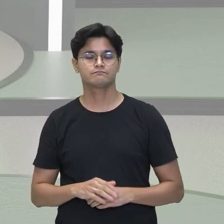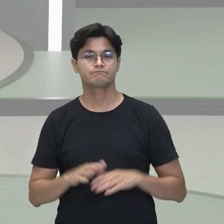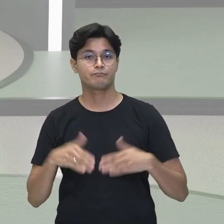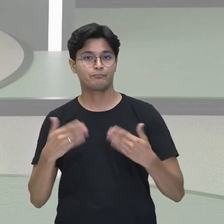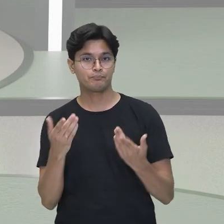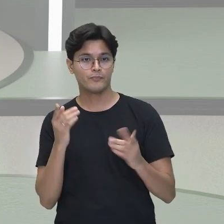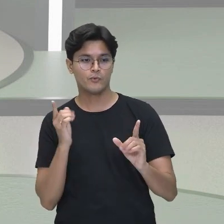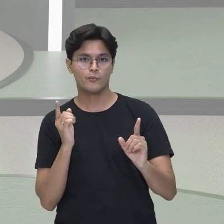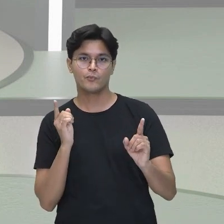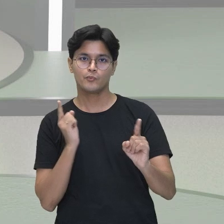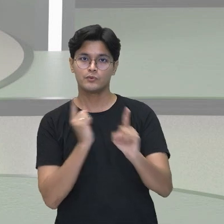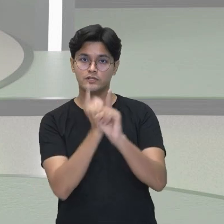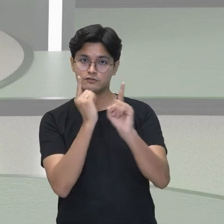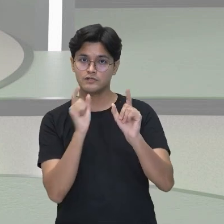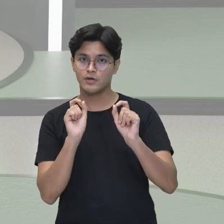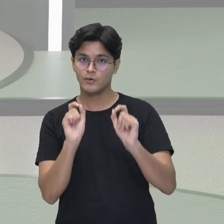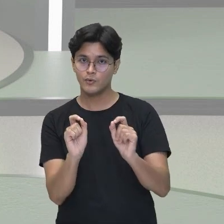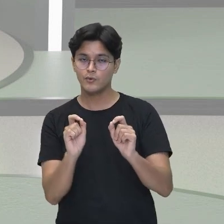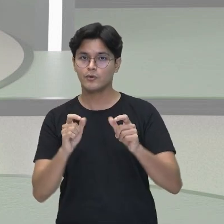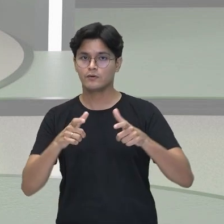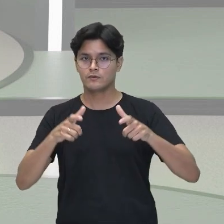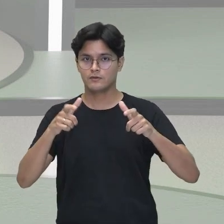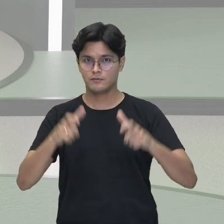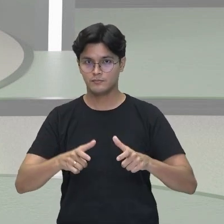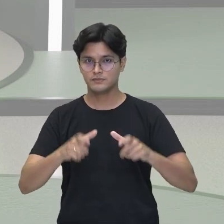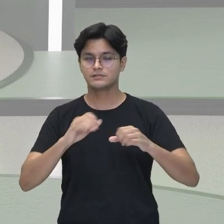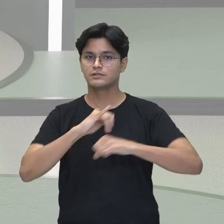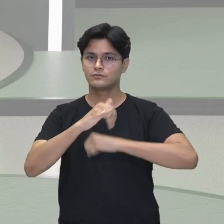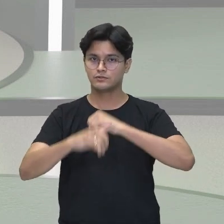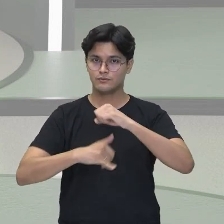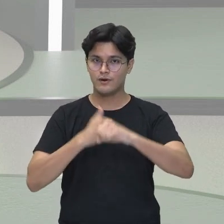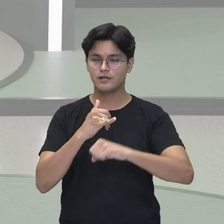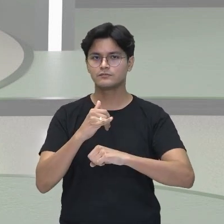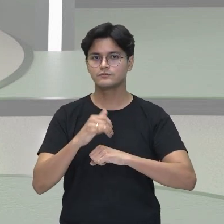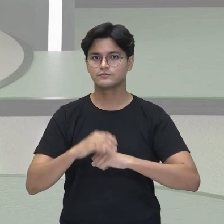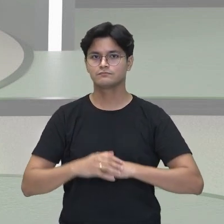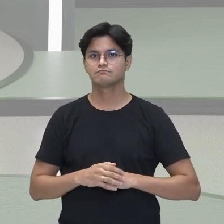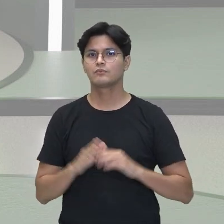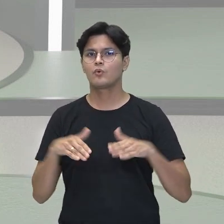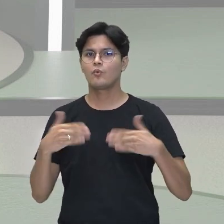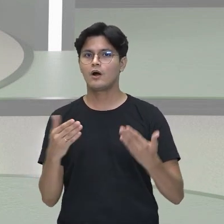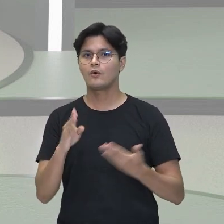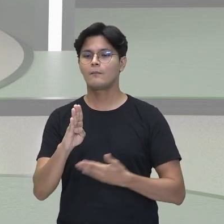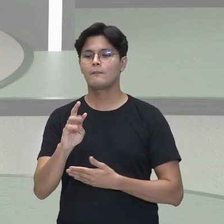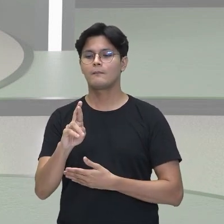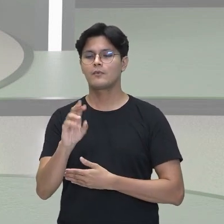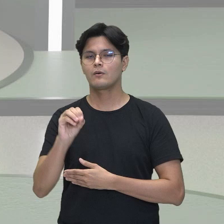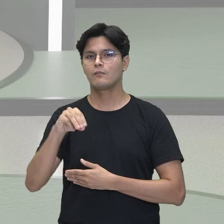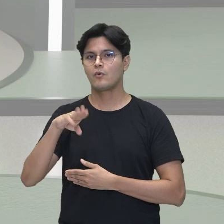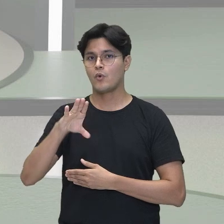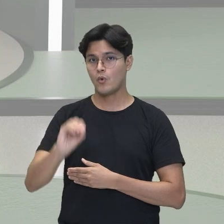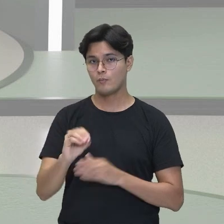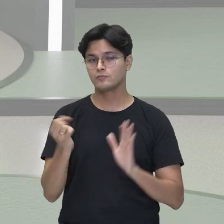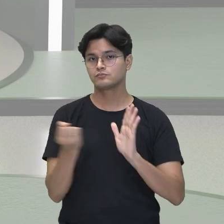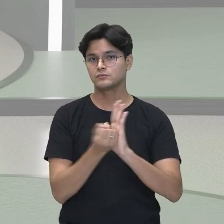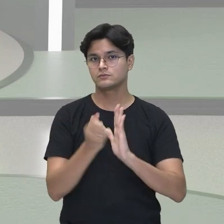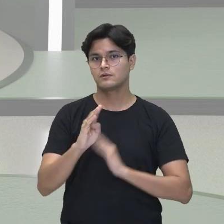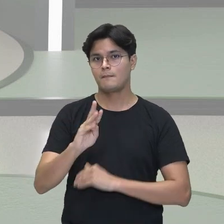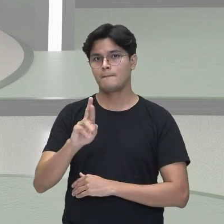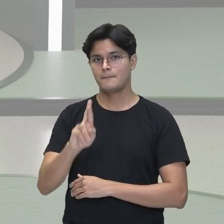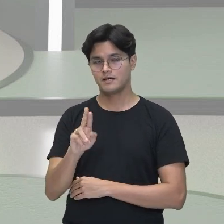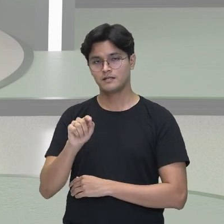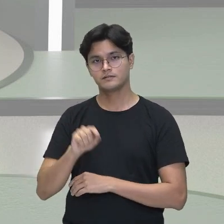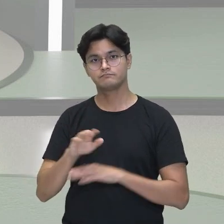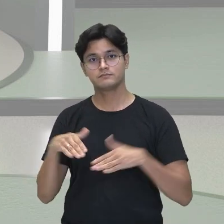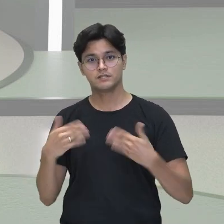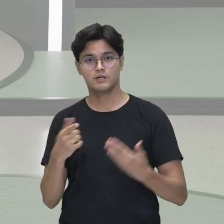posição desses átomos aqui, que é o bromo. Então, vai ficar um e dois.